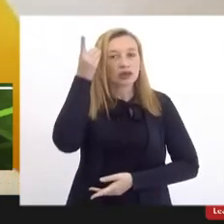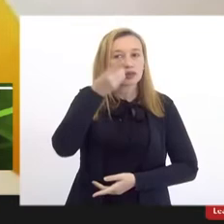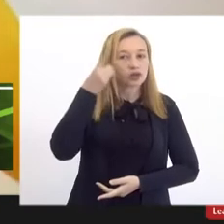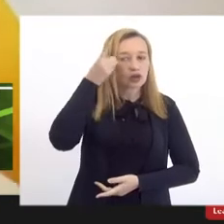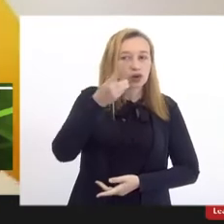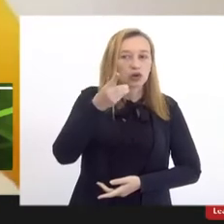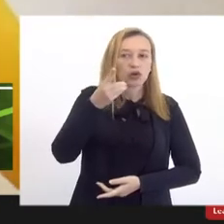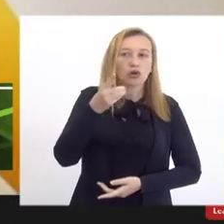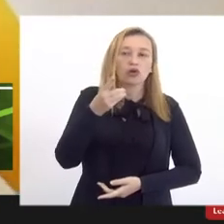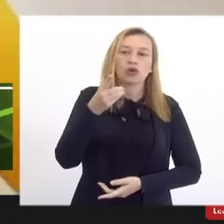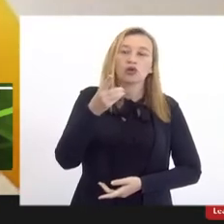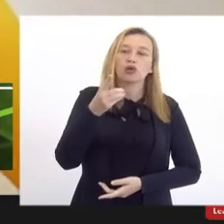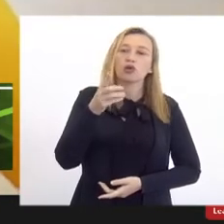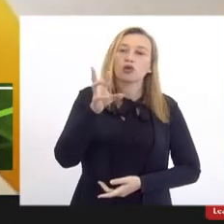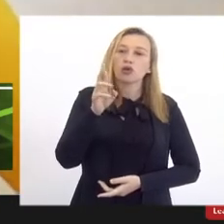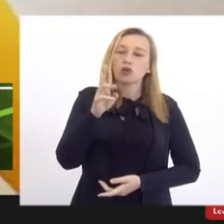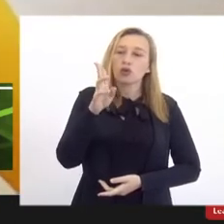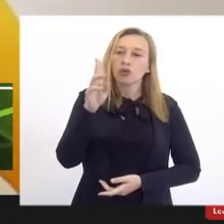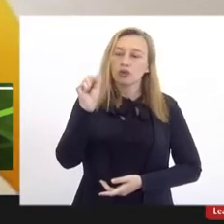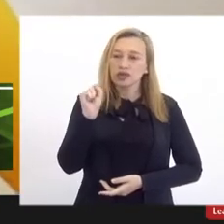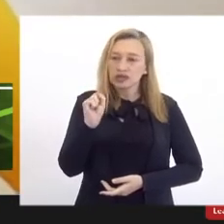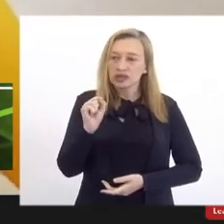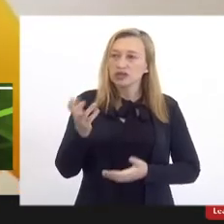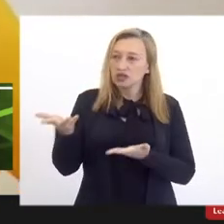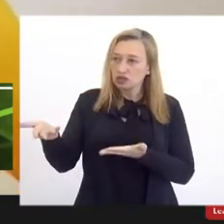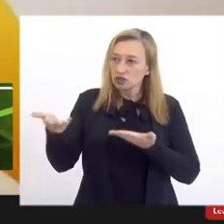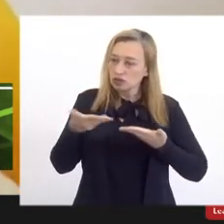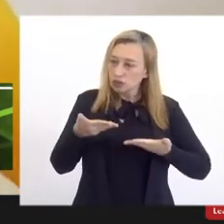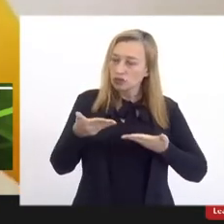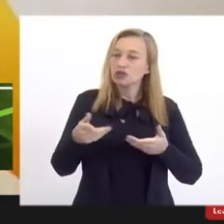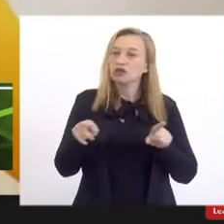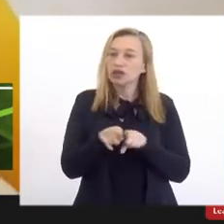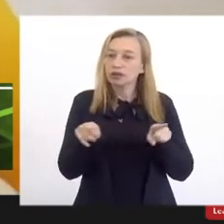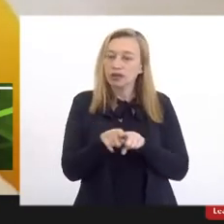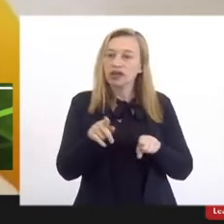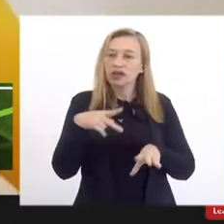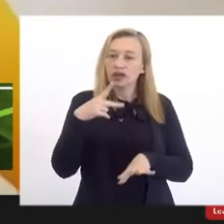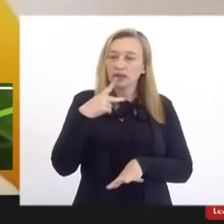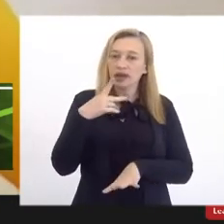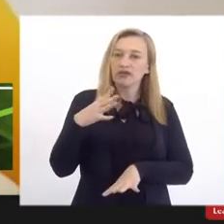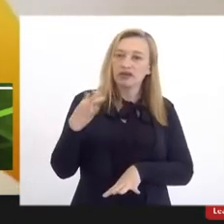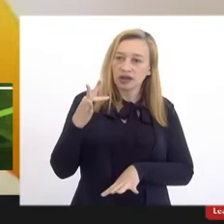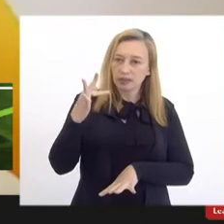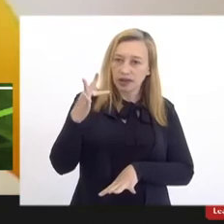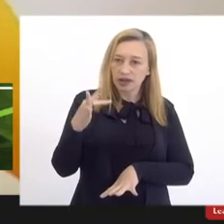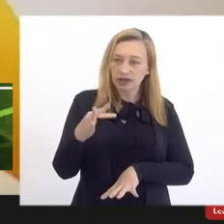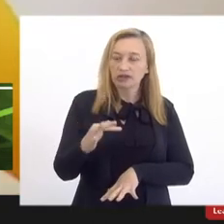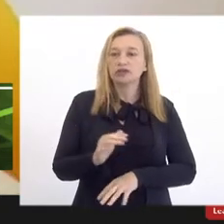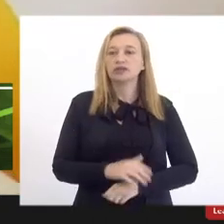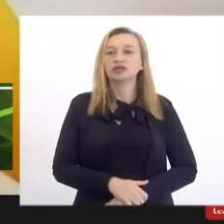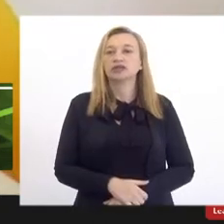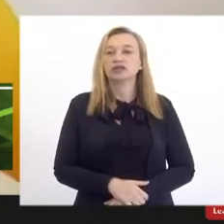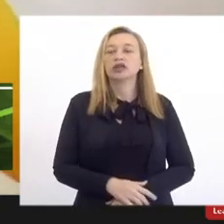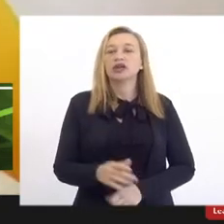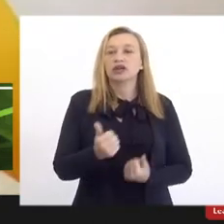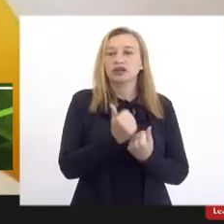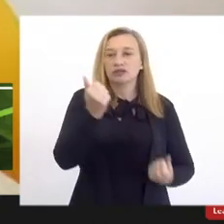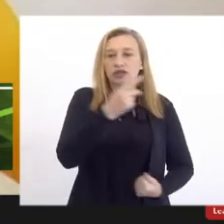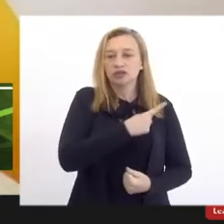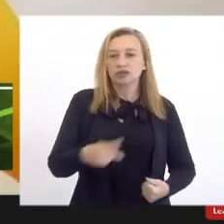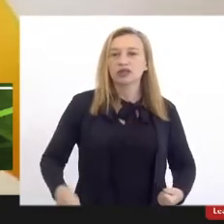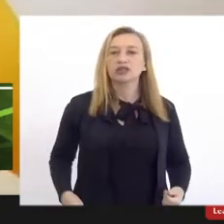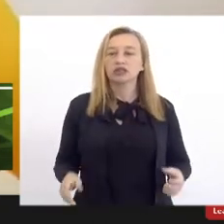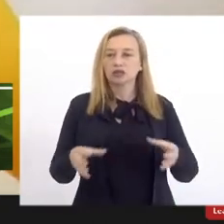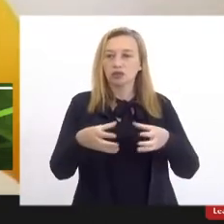Rubens Bontempo e chamo o deputado Rubens Bontempo para fazer também uma breve saudação. O deputado Rubens Bontempo é vice-presidente da Comissão de